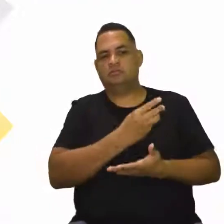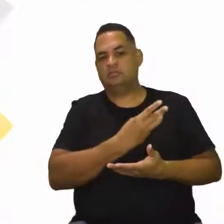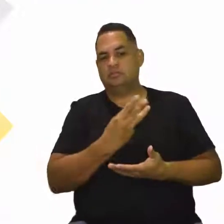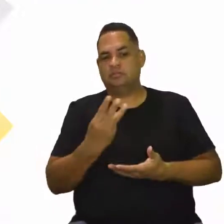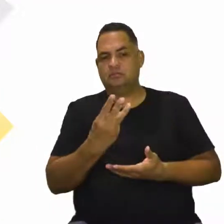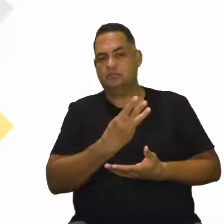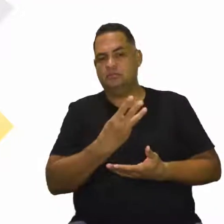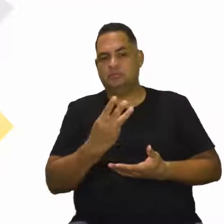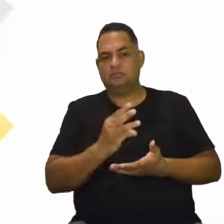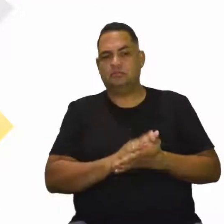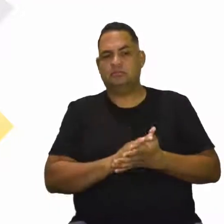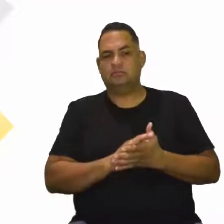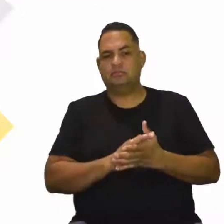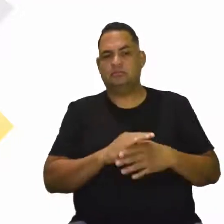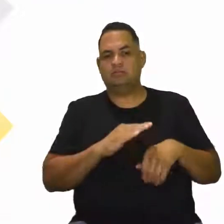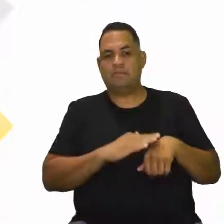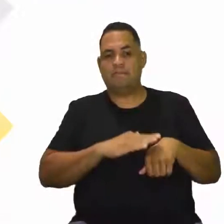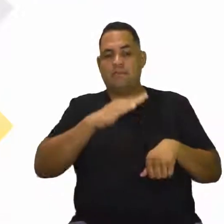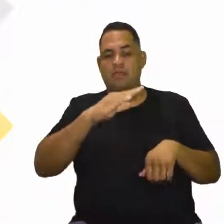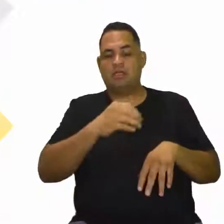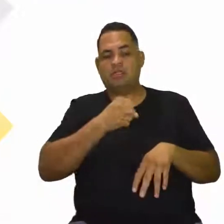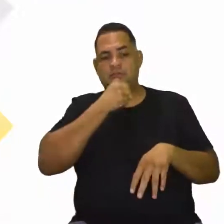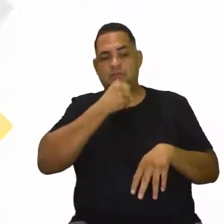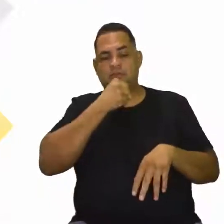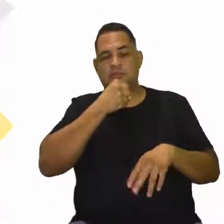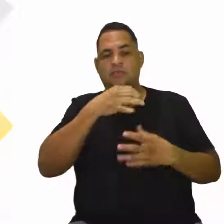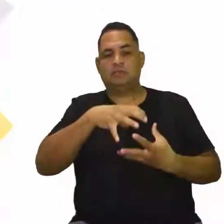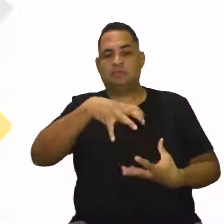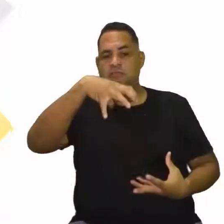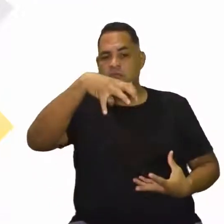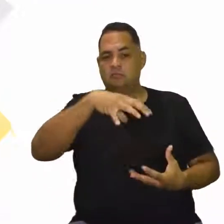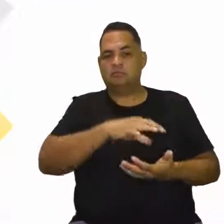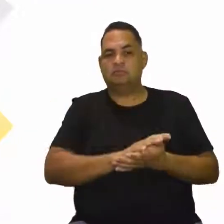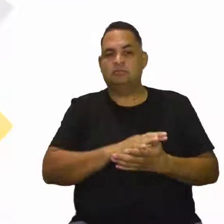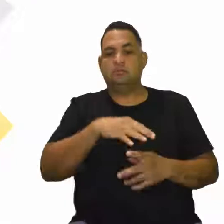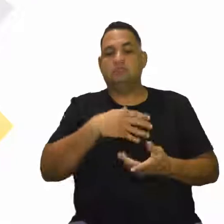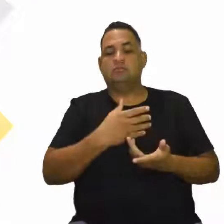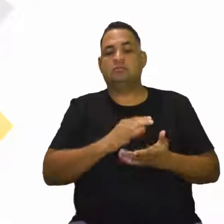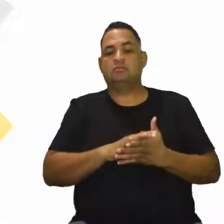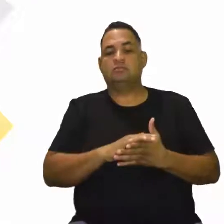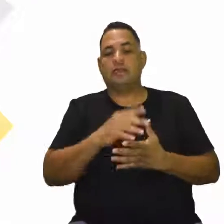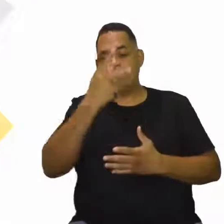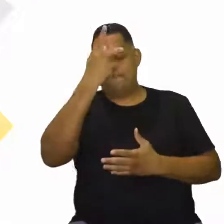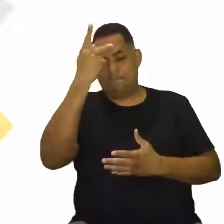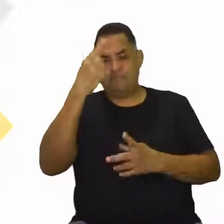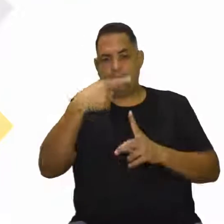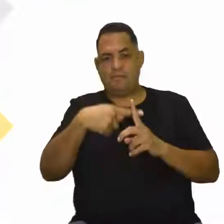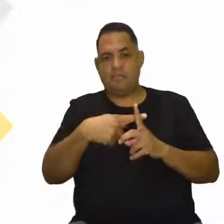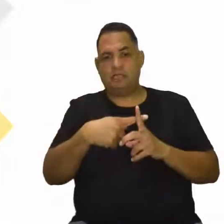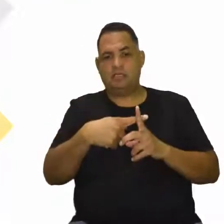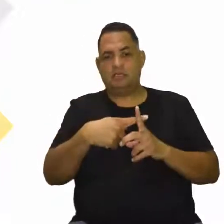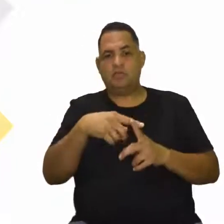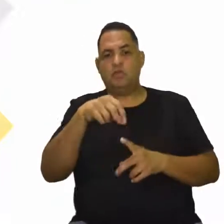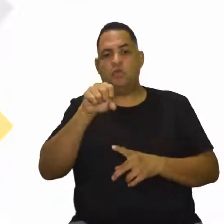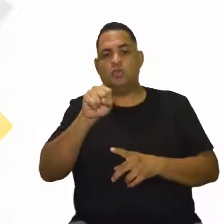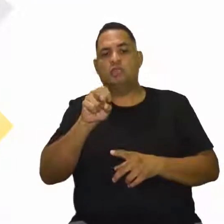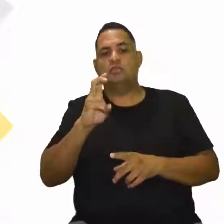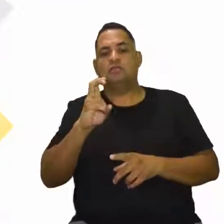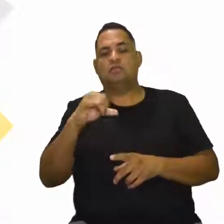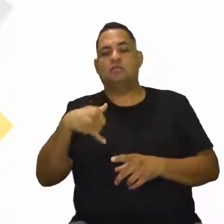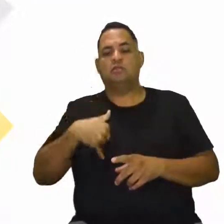grupo de idosos, que são os mais velhos ainda, também entre aspas. Que são aquelas pessoas que têm mais de 85 anos.